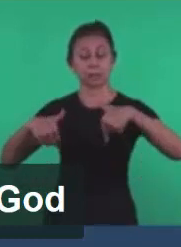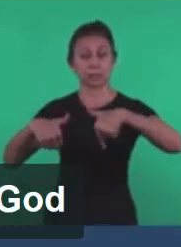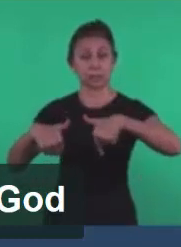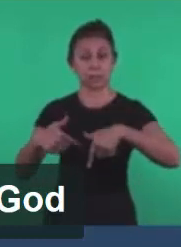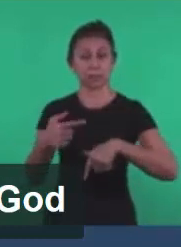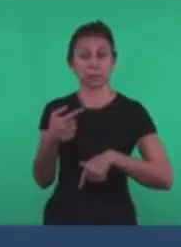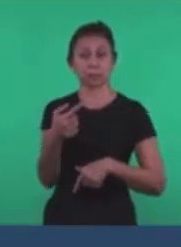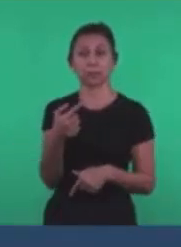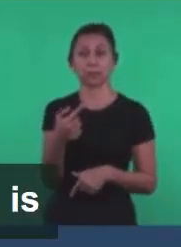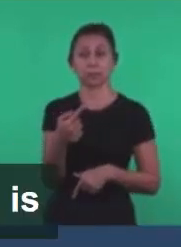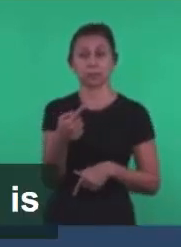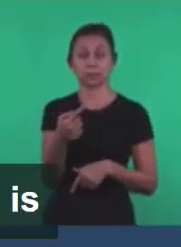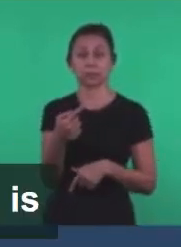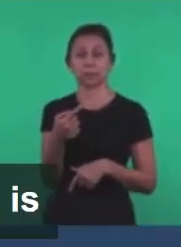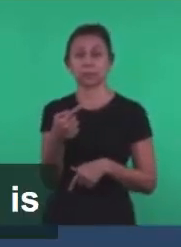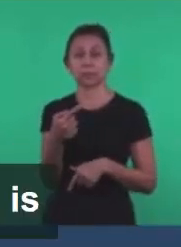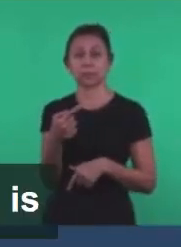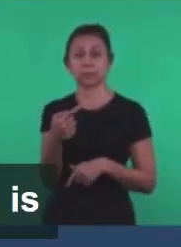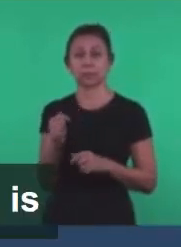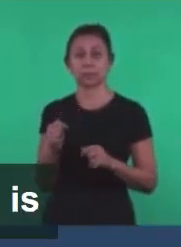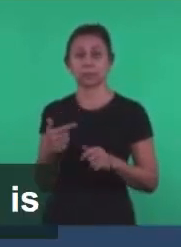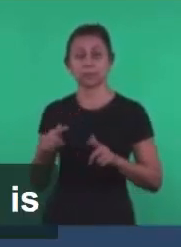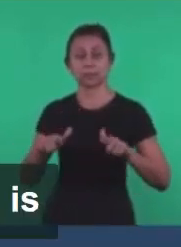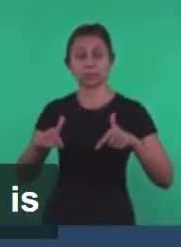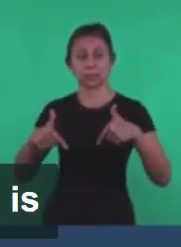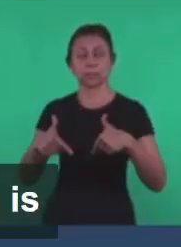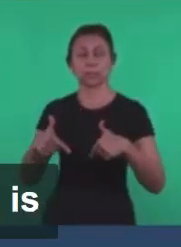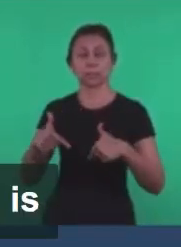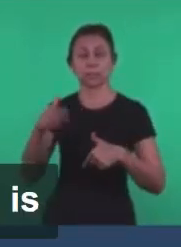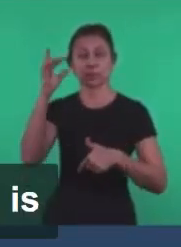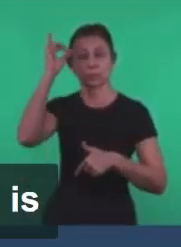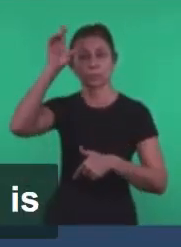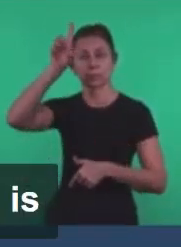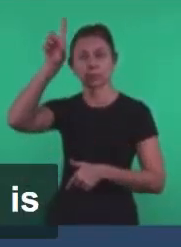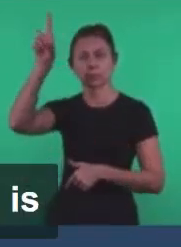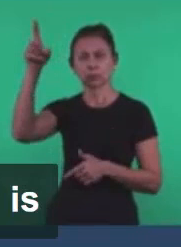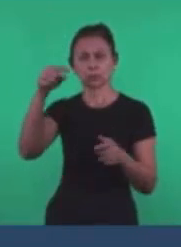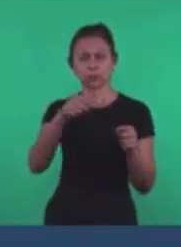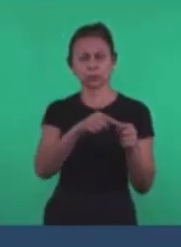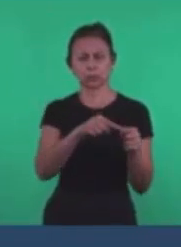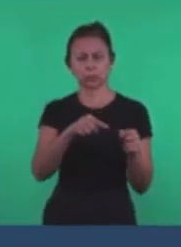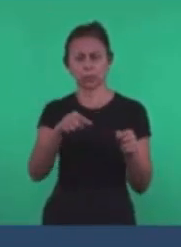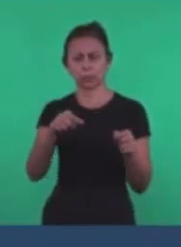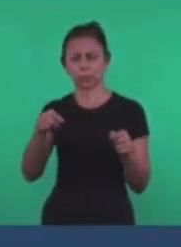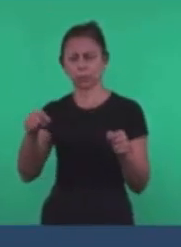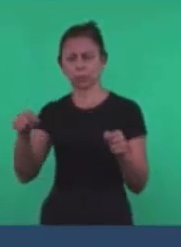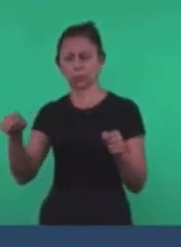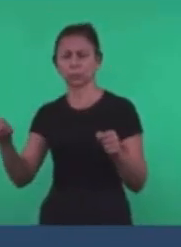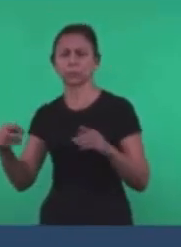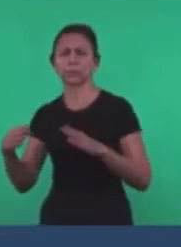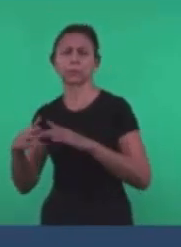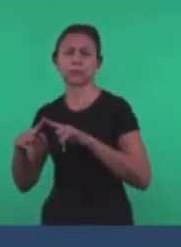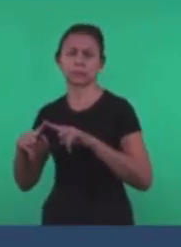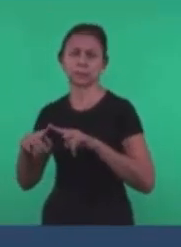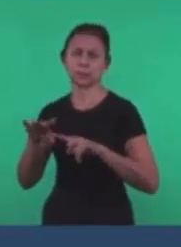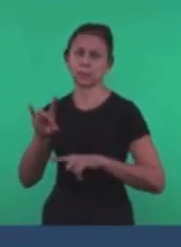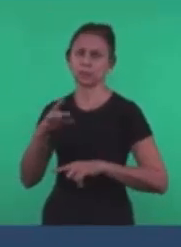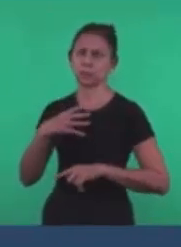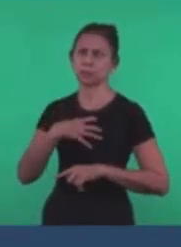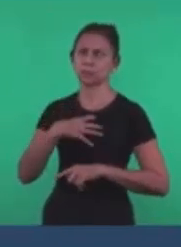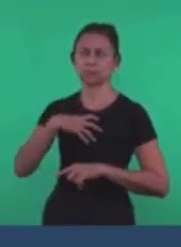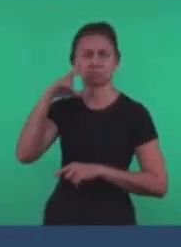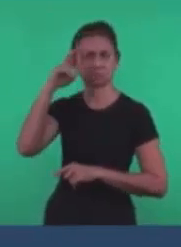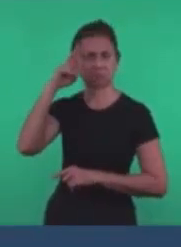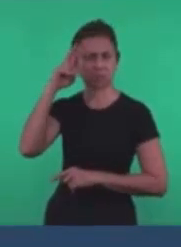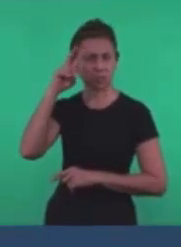sete espíritos De Deus Em todo O período Da igreja A pergunta é Apenas no sentido Histórico